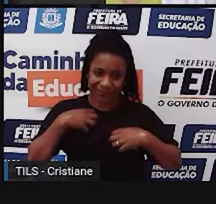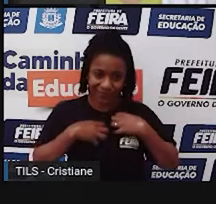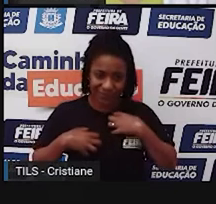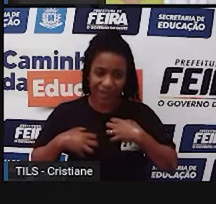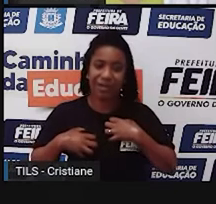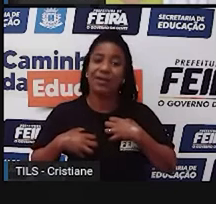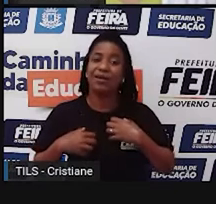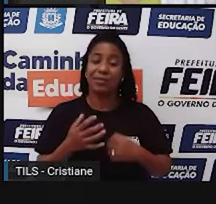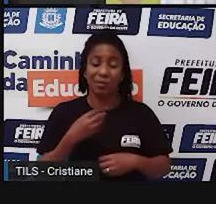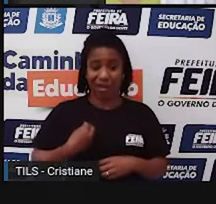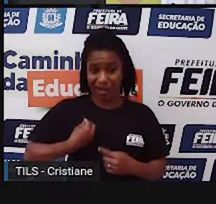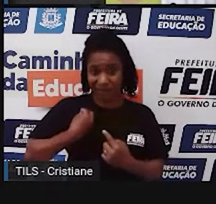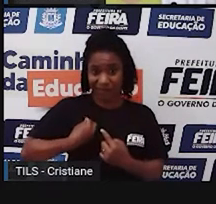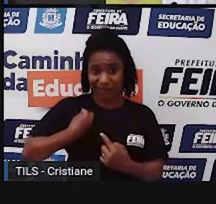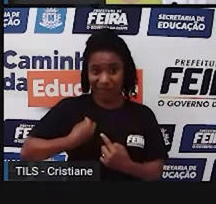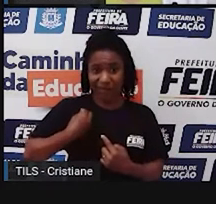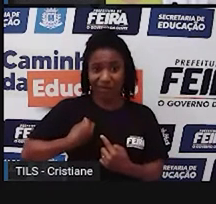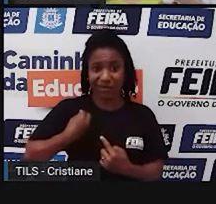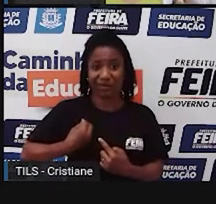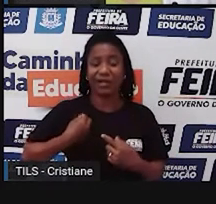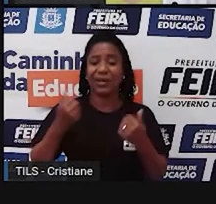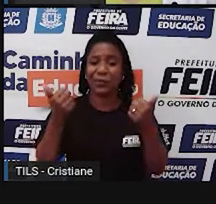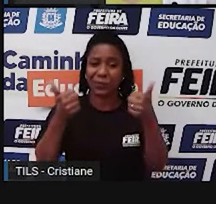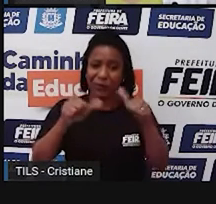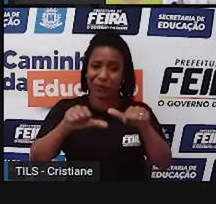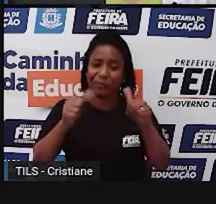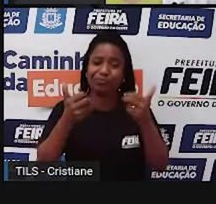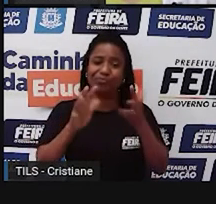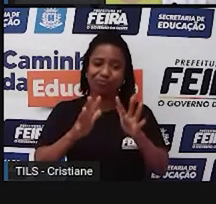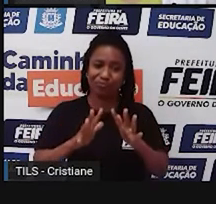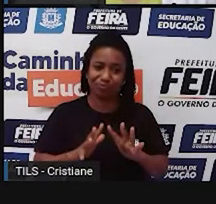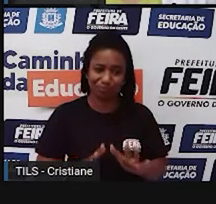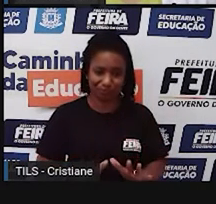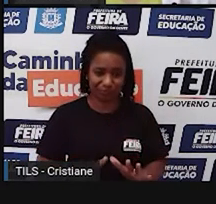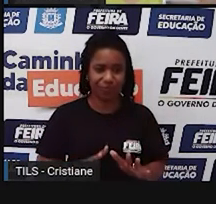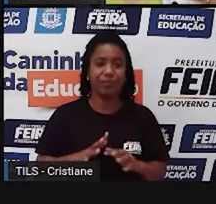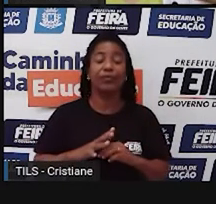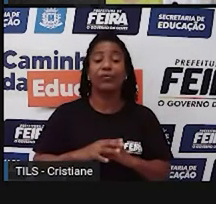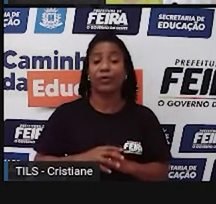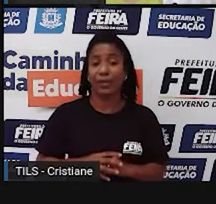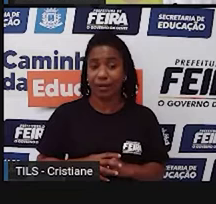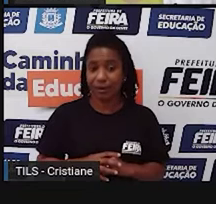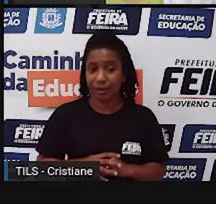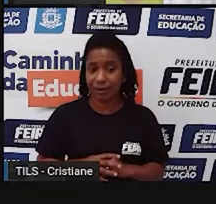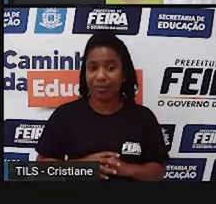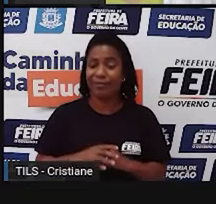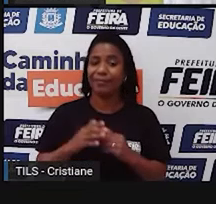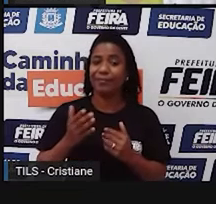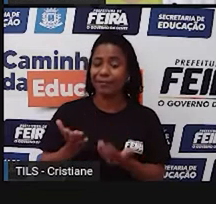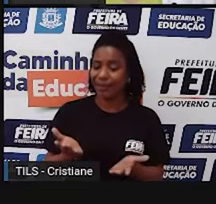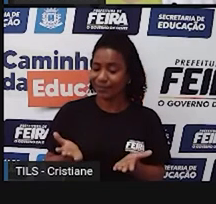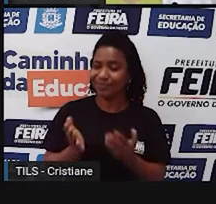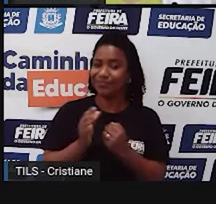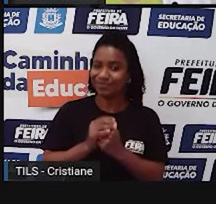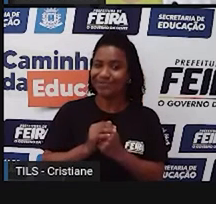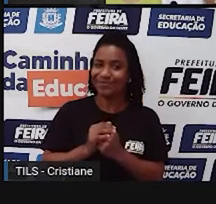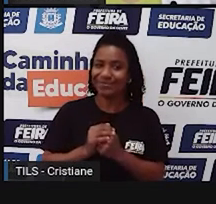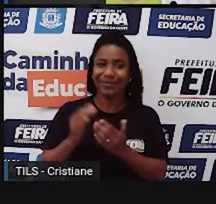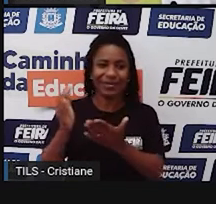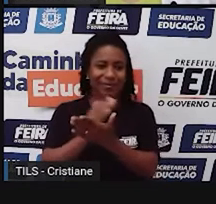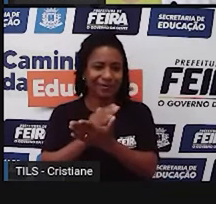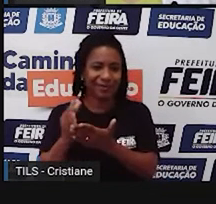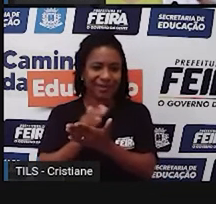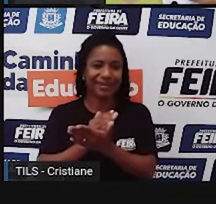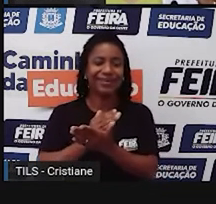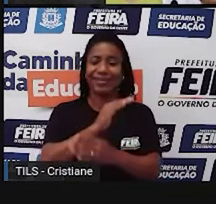mudando a qualidade de vida da gente. E você que vive num lugar, por exemplo, né, que as vias são mais largas, tem